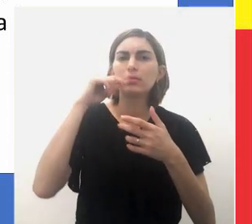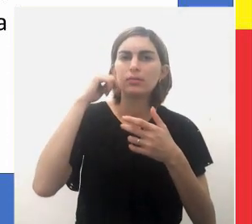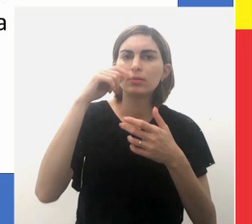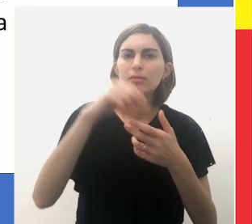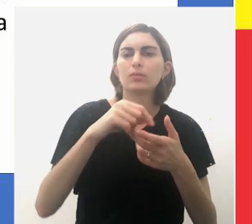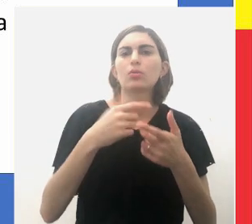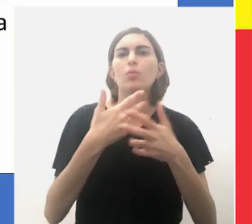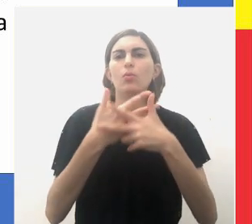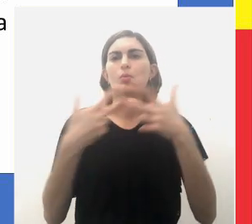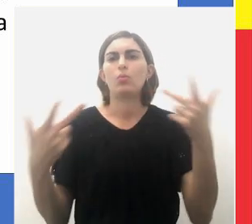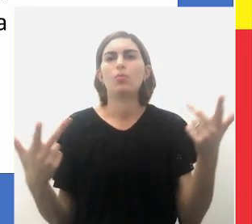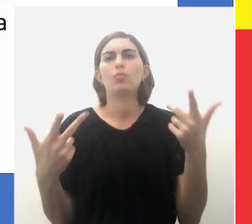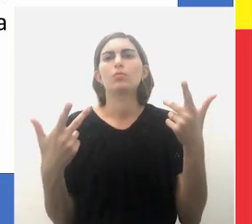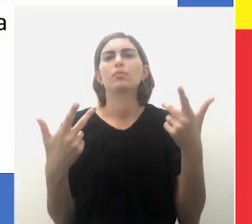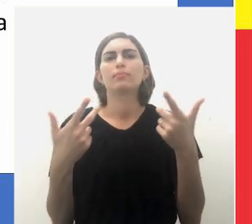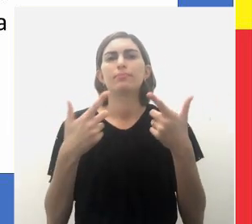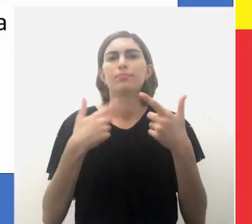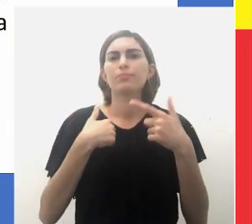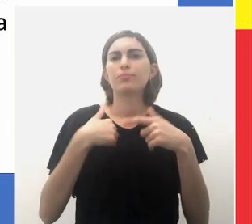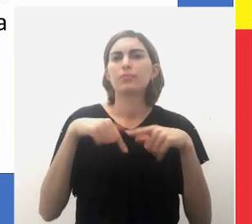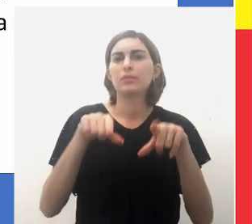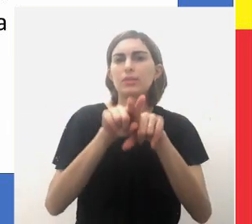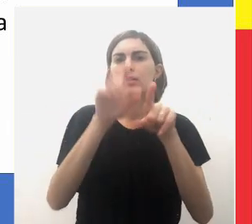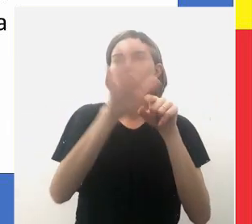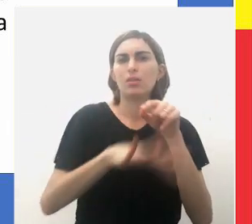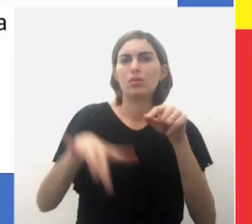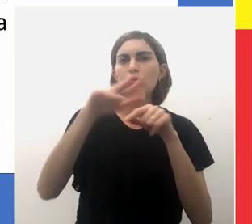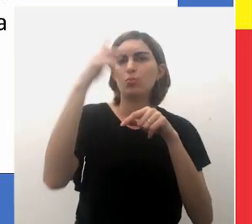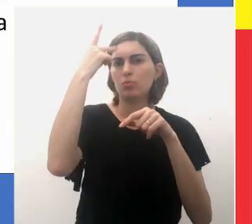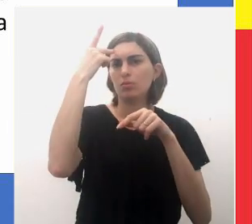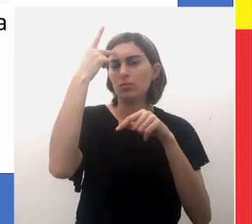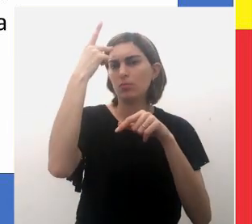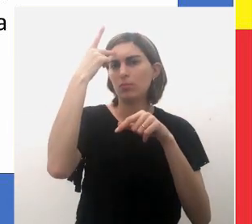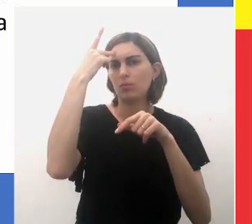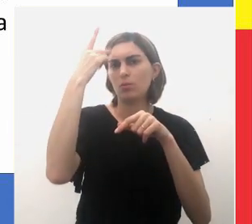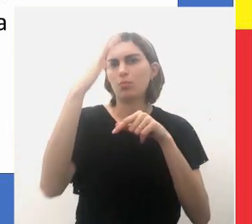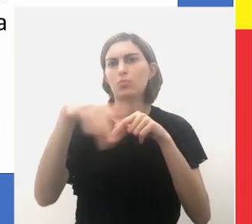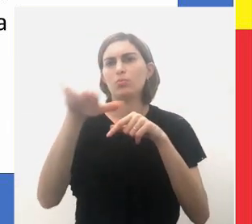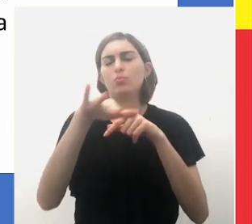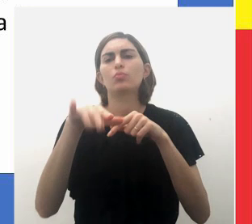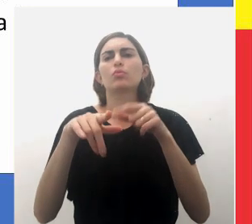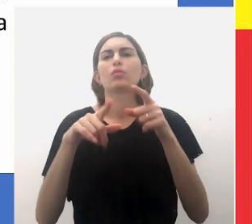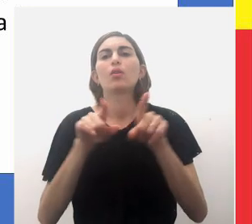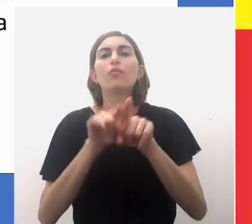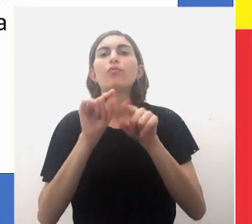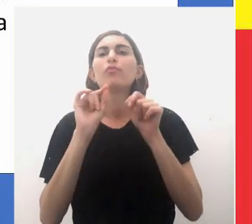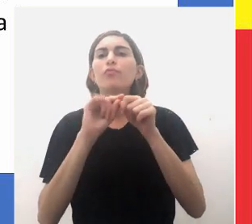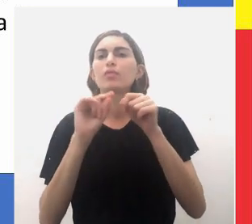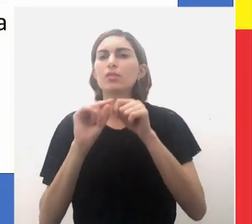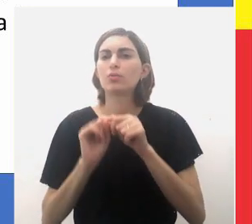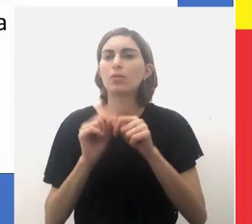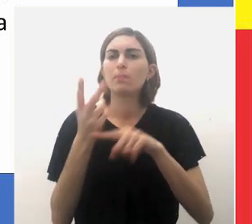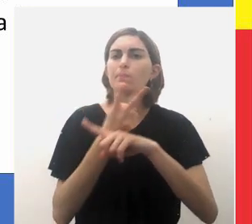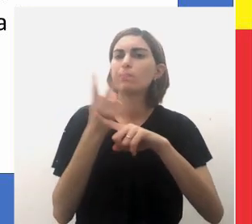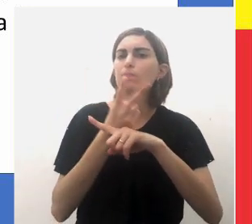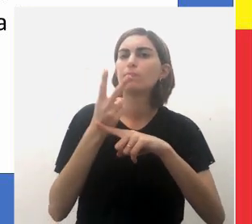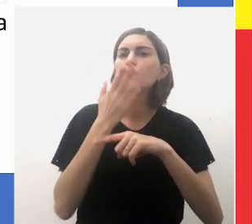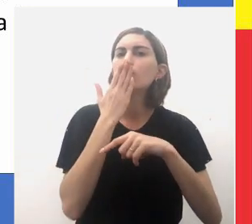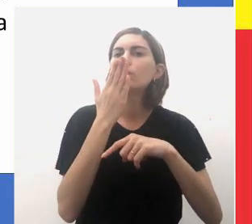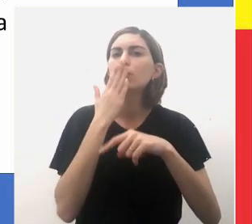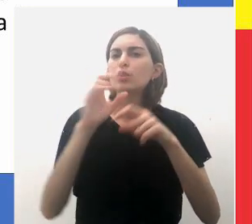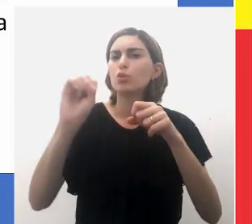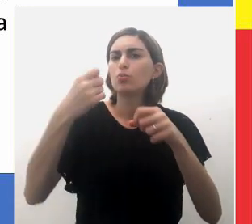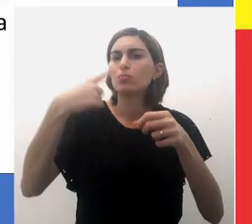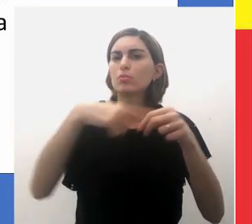e demais gêneros destinados aos engenhos. Sobretudo na região de São Paulo. Impulsionando a busca de